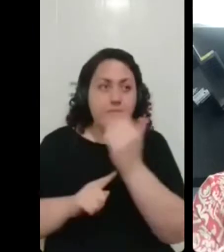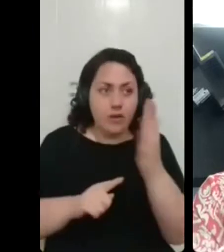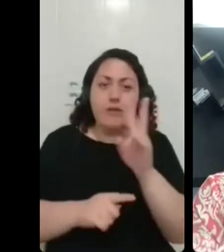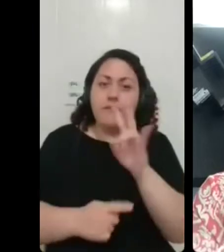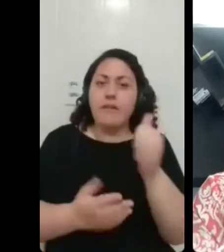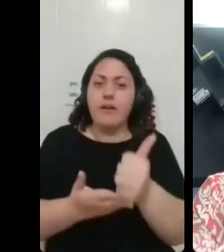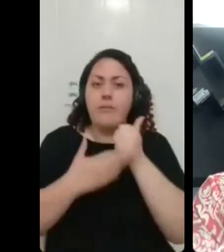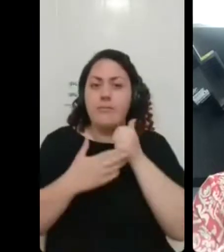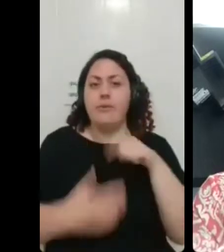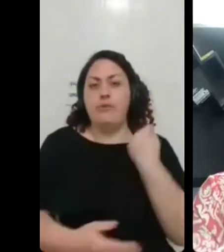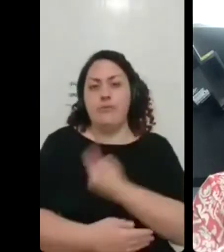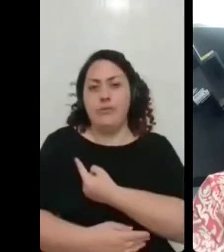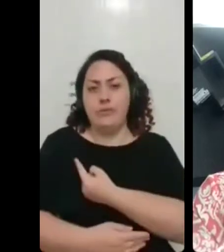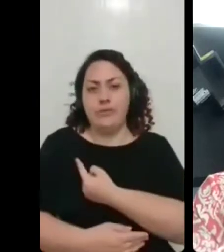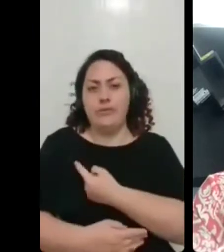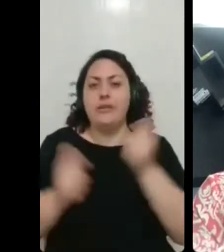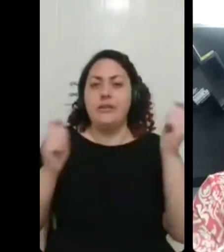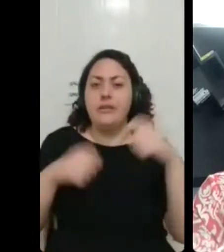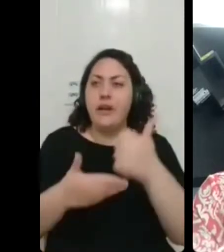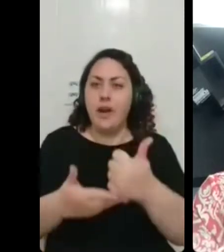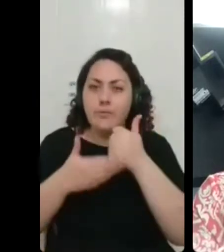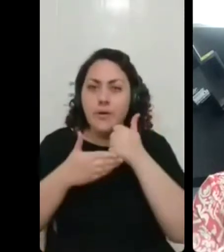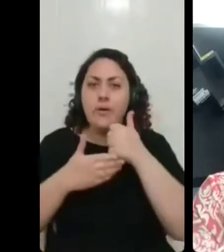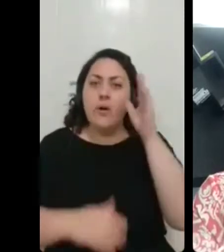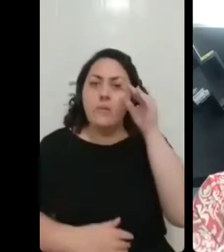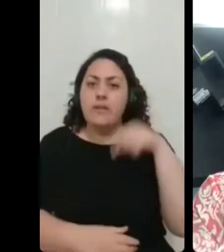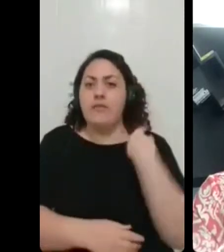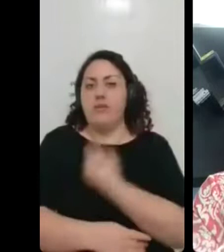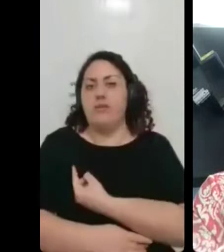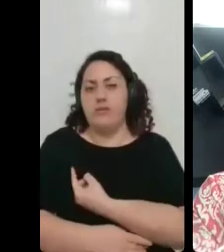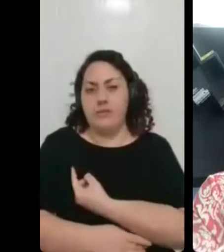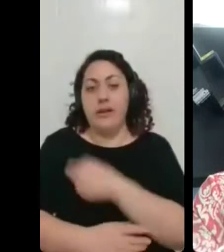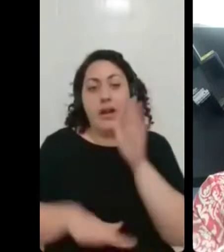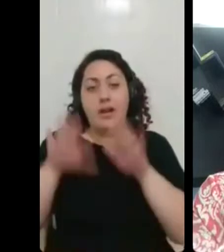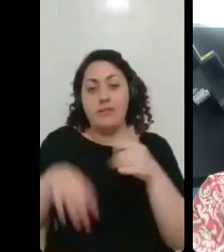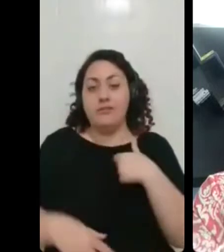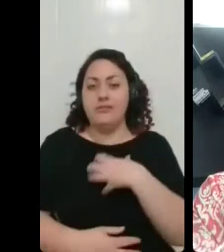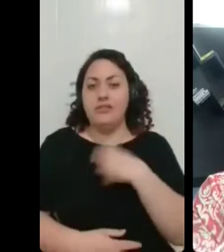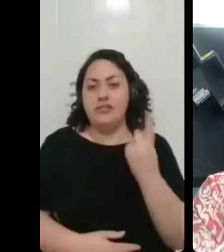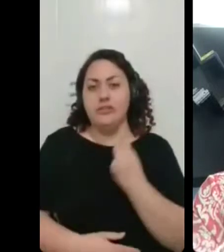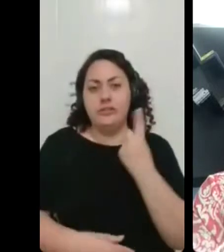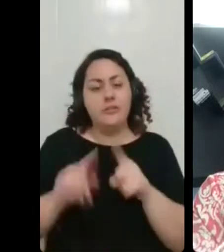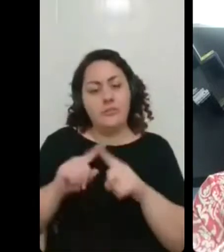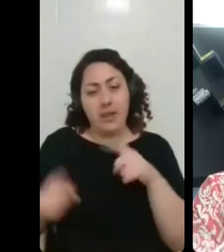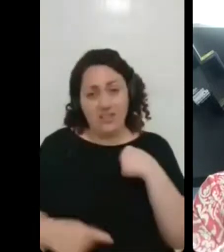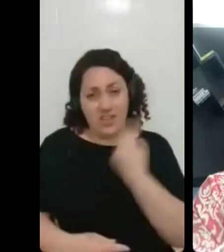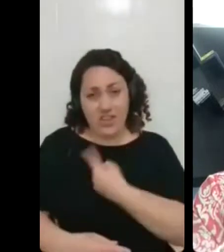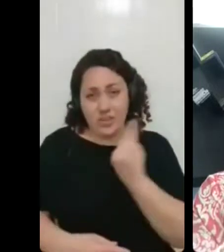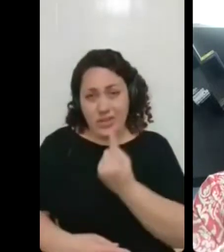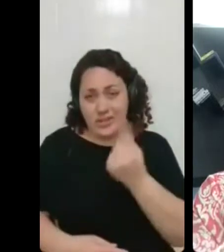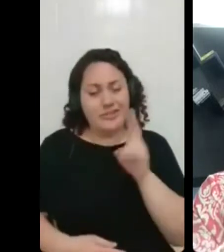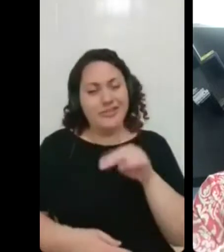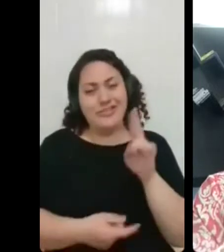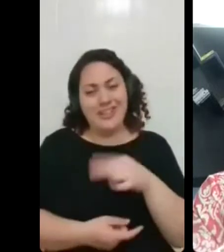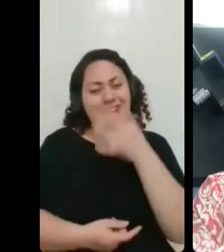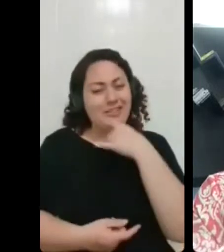poder nos escutar vão nos ouvir porque às vezes a gente se sente sozinho também mas a gente não tá sozinho acho que isso é